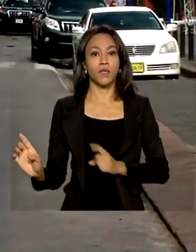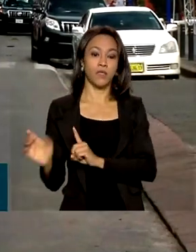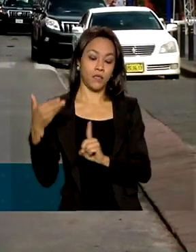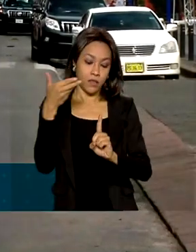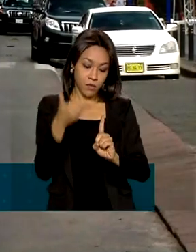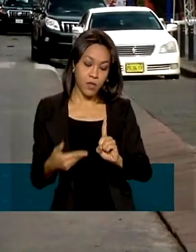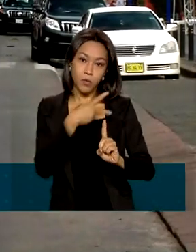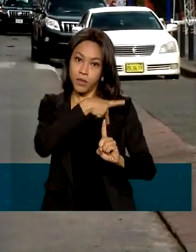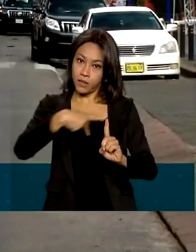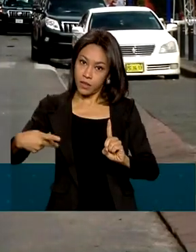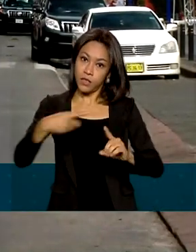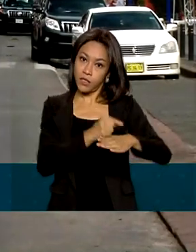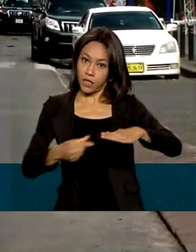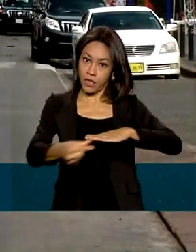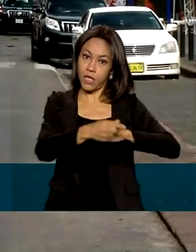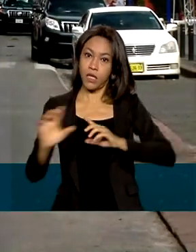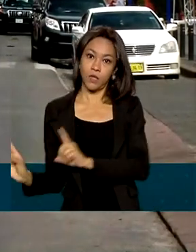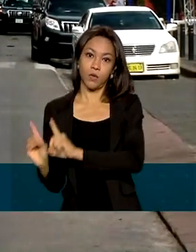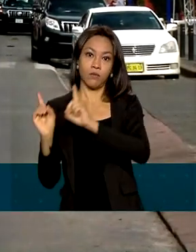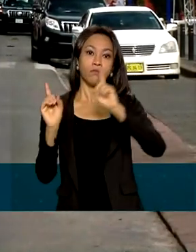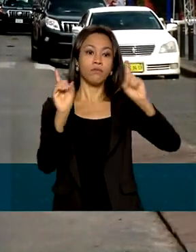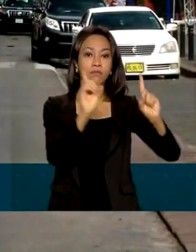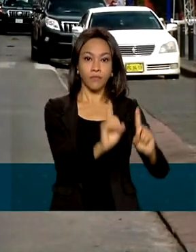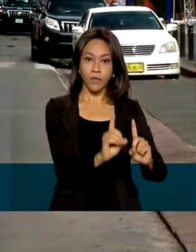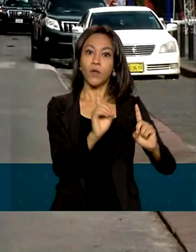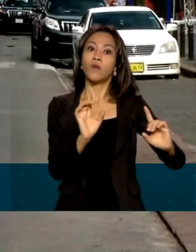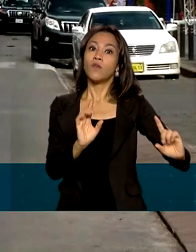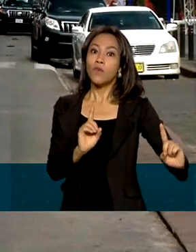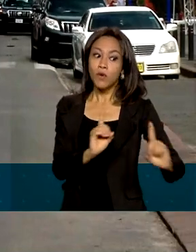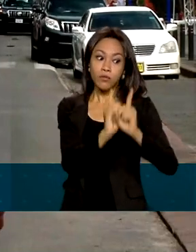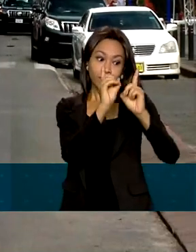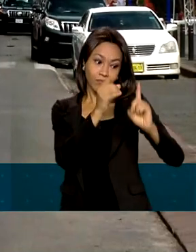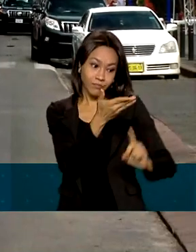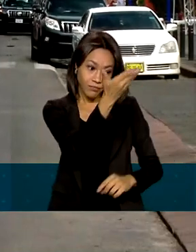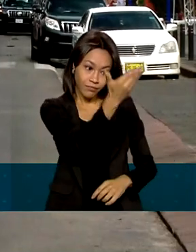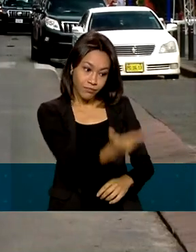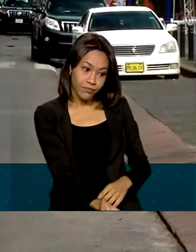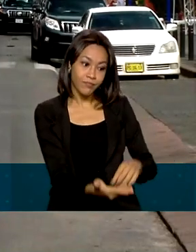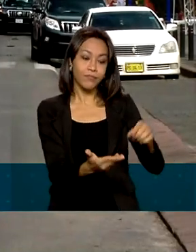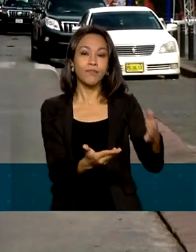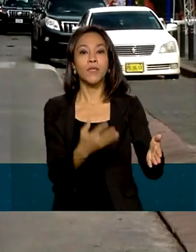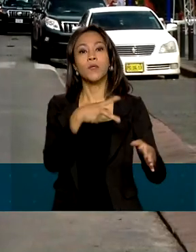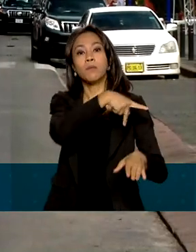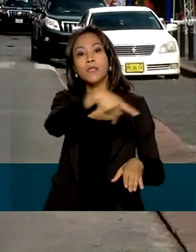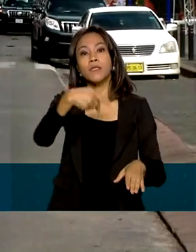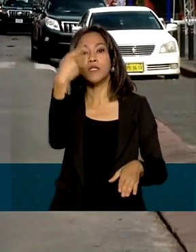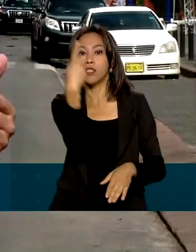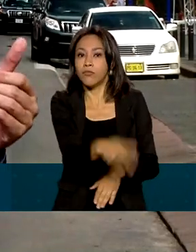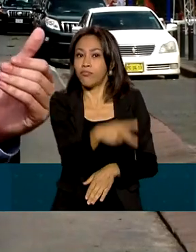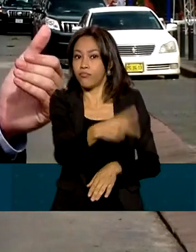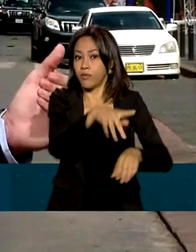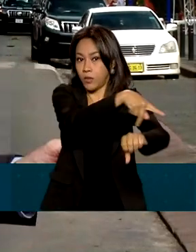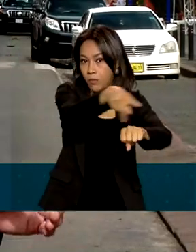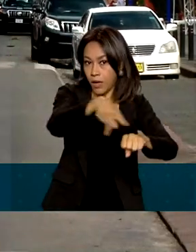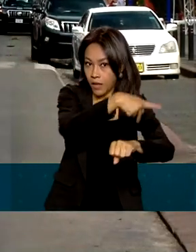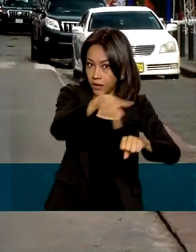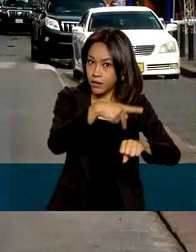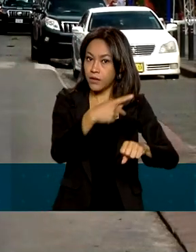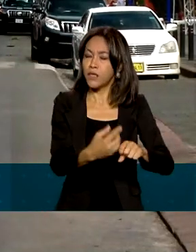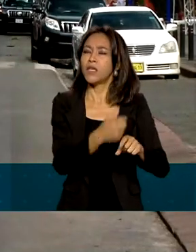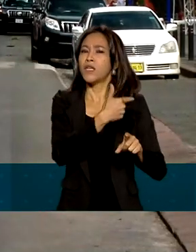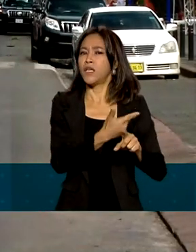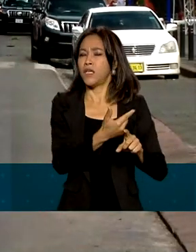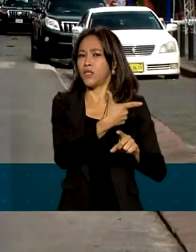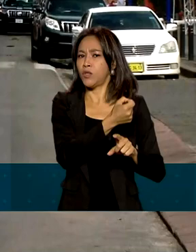Guiana, Ifran Ali, foram recebidos pelo presidente local, Sean Santoki, eleito em 2020 pelo Parlamento,